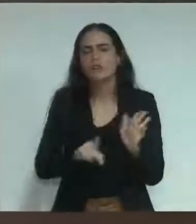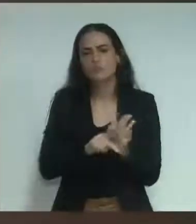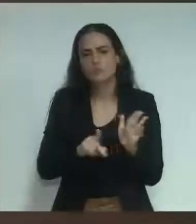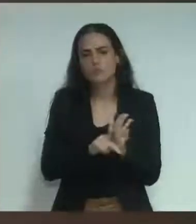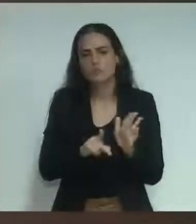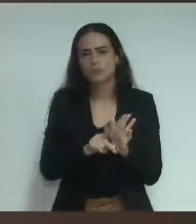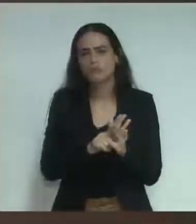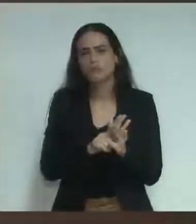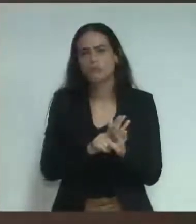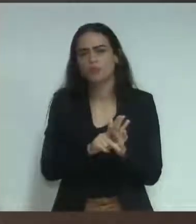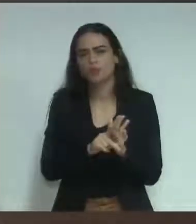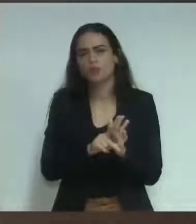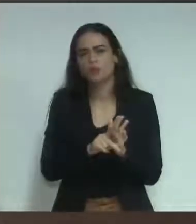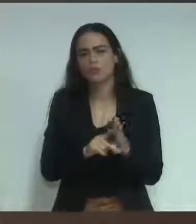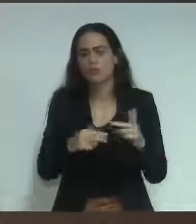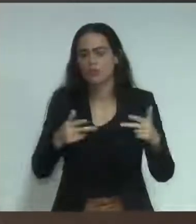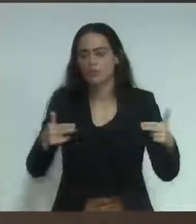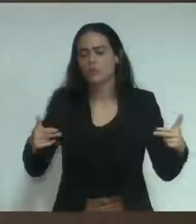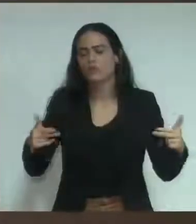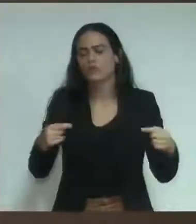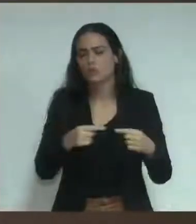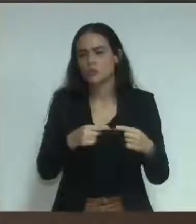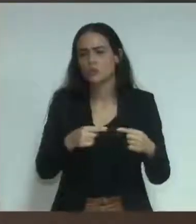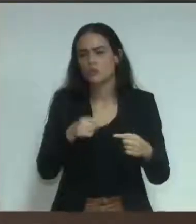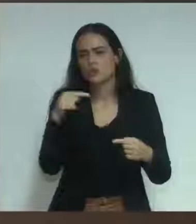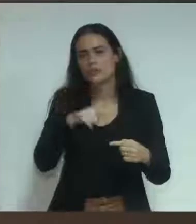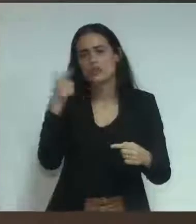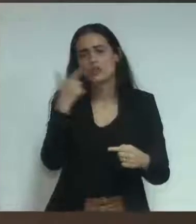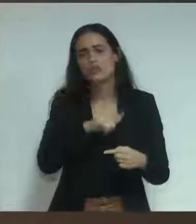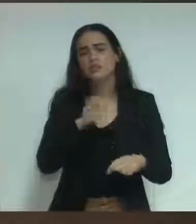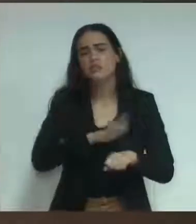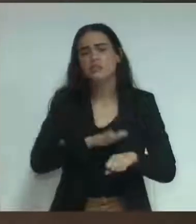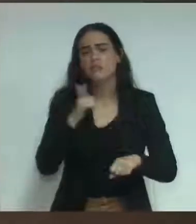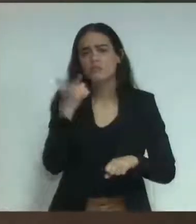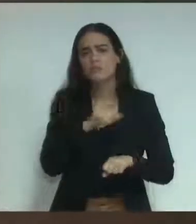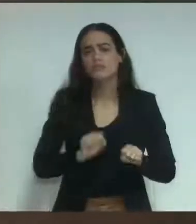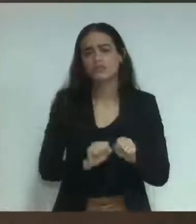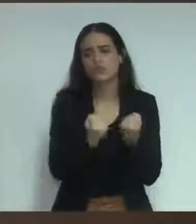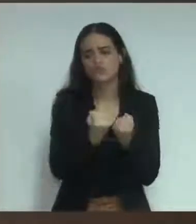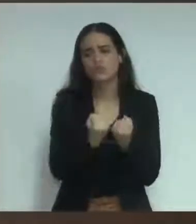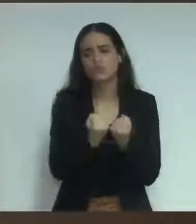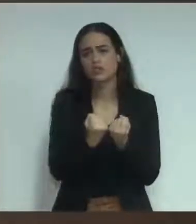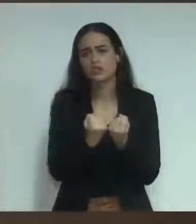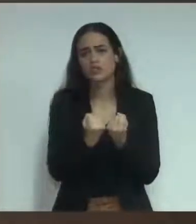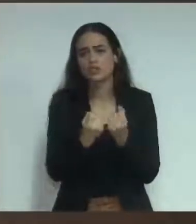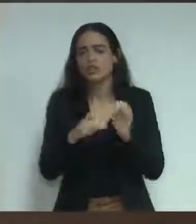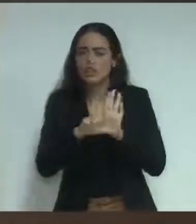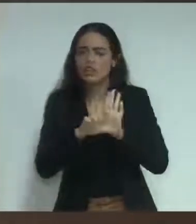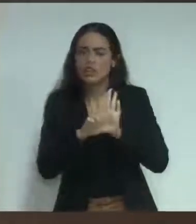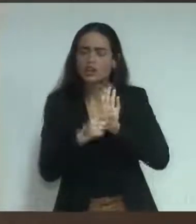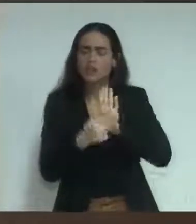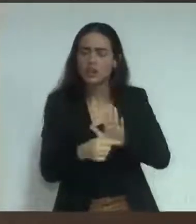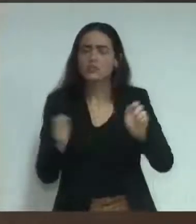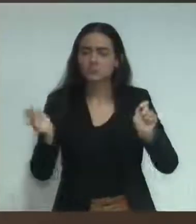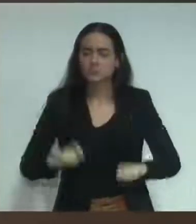os interesses da corporação, isso é legítimo, e isso deve ocorrer como ocorre em outras áreas, a gente sabe que,